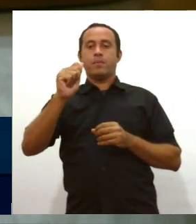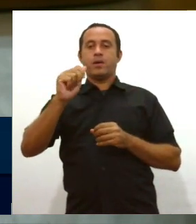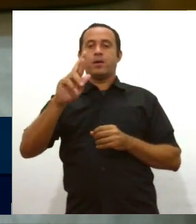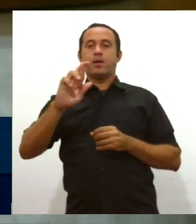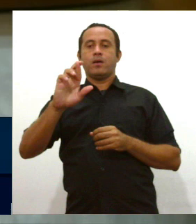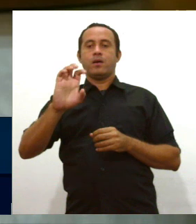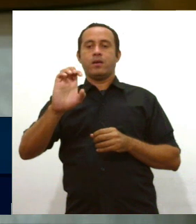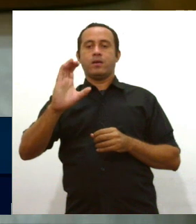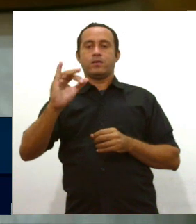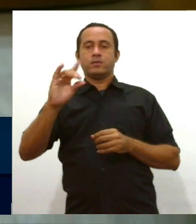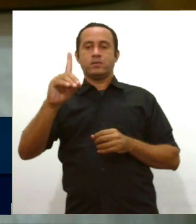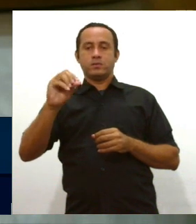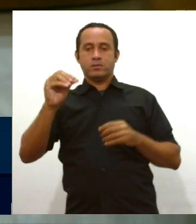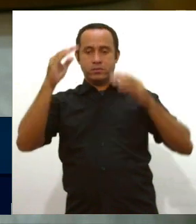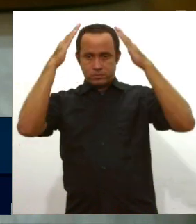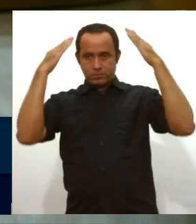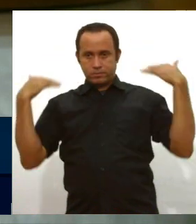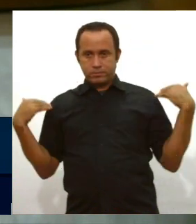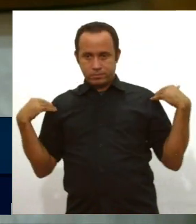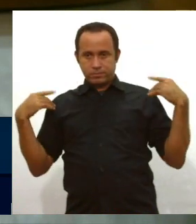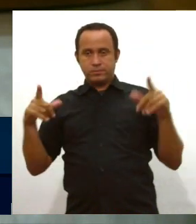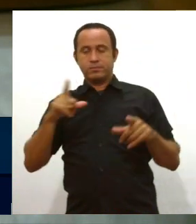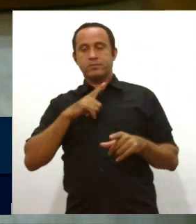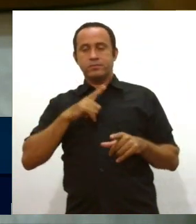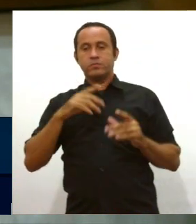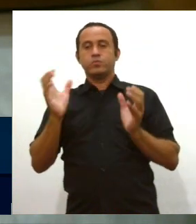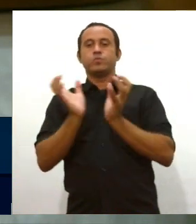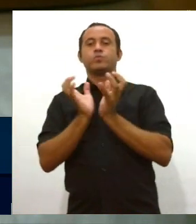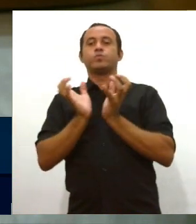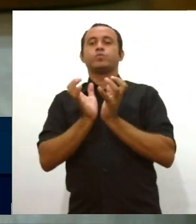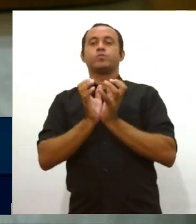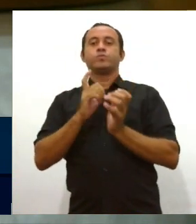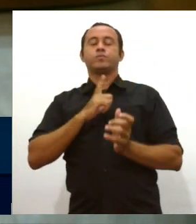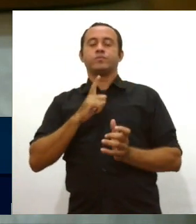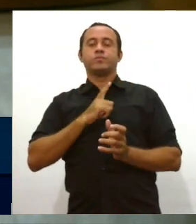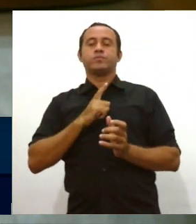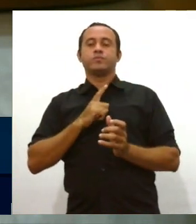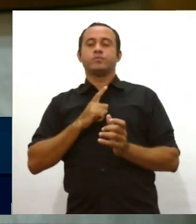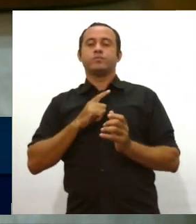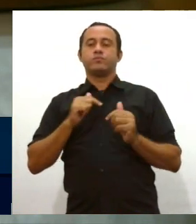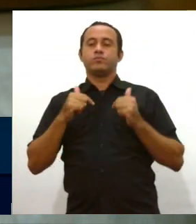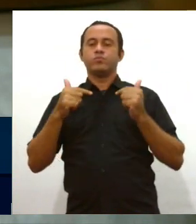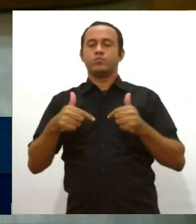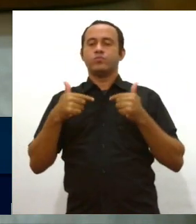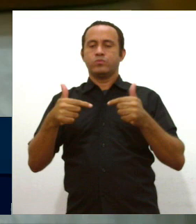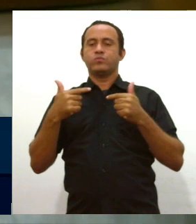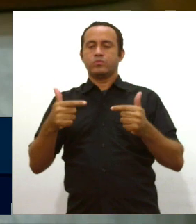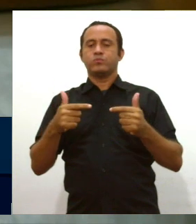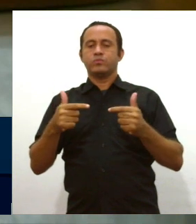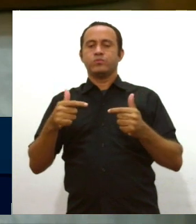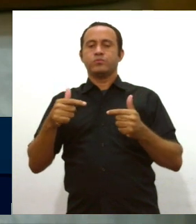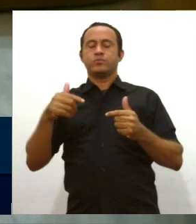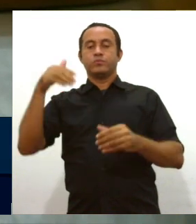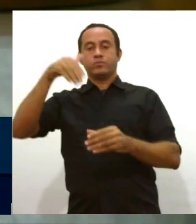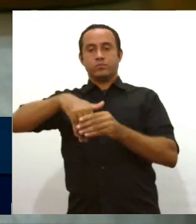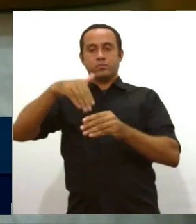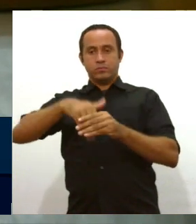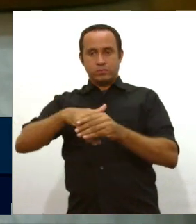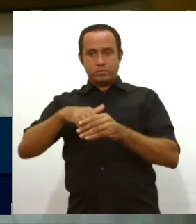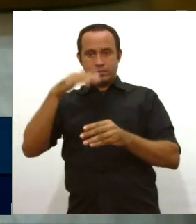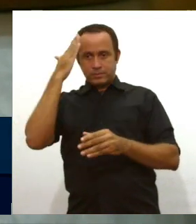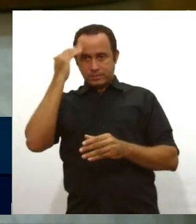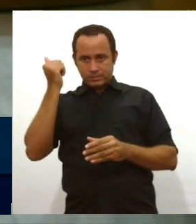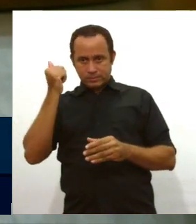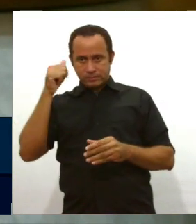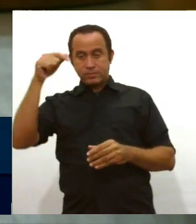preparou, um grupo que já vem batendo na trave, colegas deputados, há algumas eleições, e que a gente não tem dúvida que